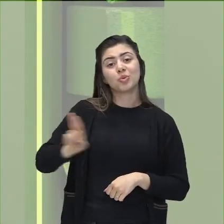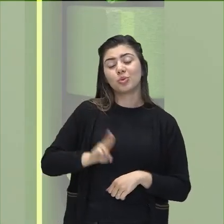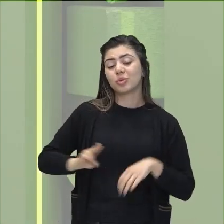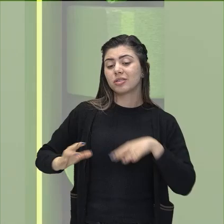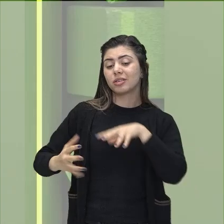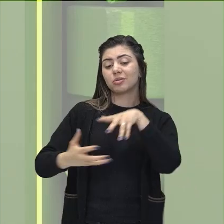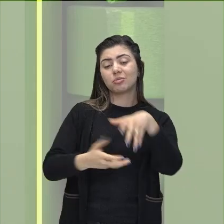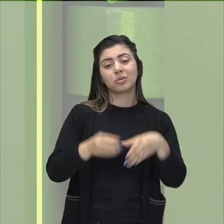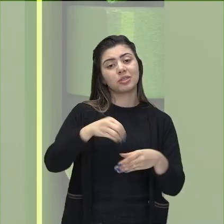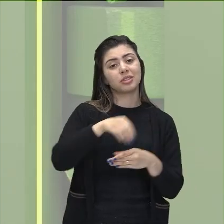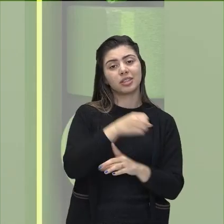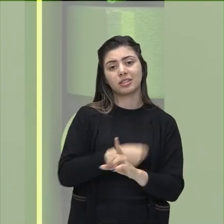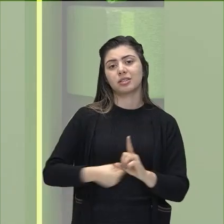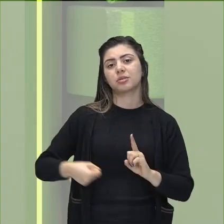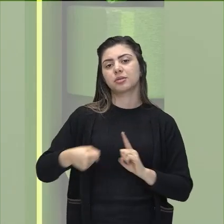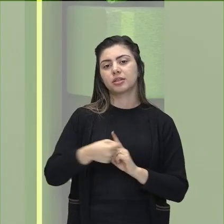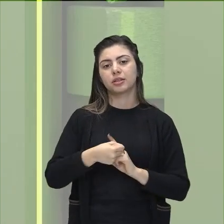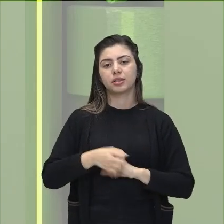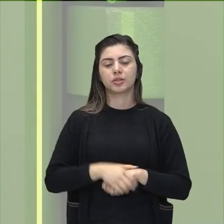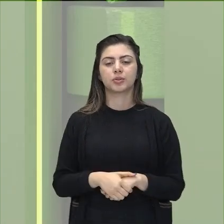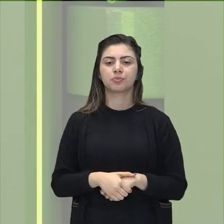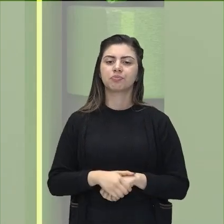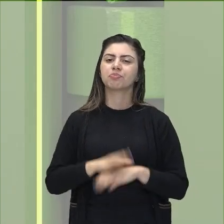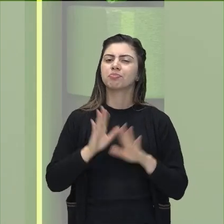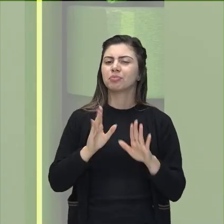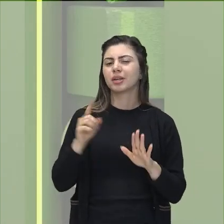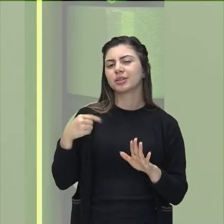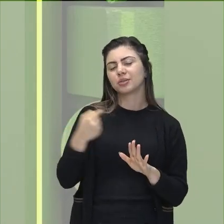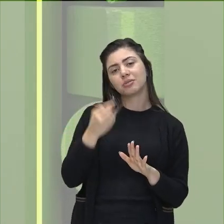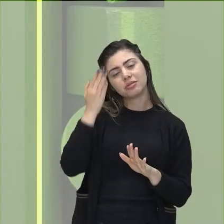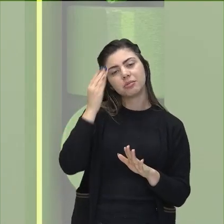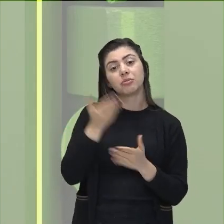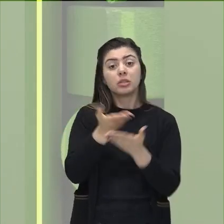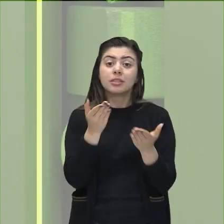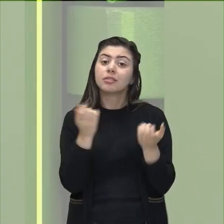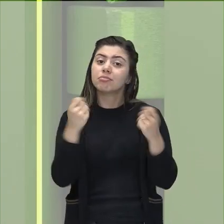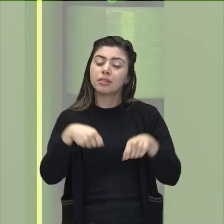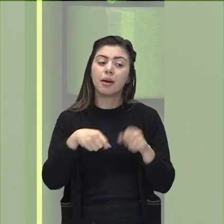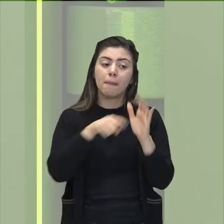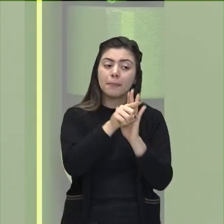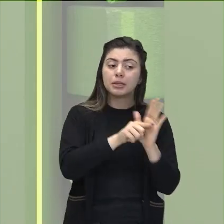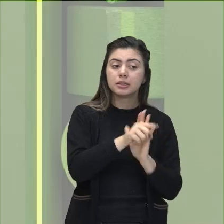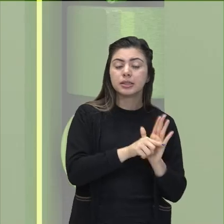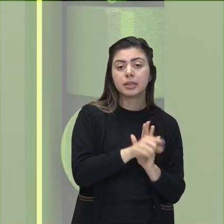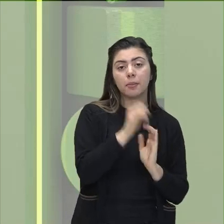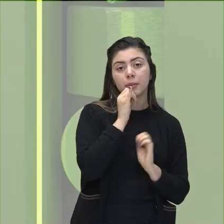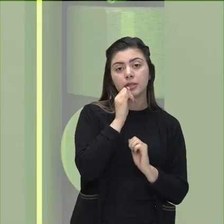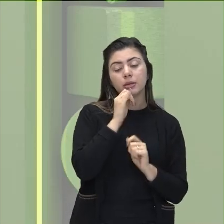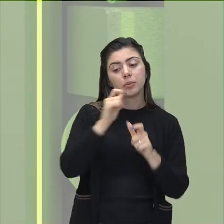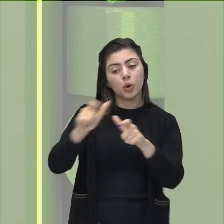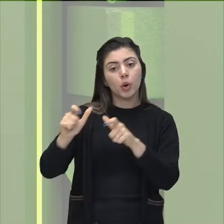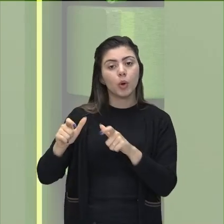nossa sociedade, né? Mas é claro que você pode pesquisar aí locais que hoje estão recebendo energia